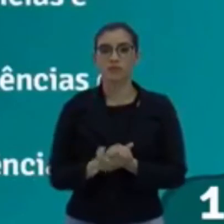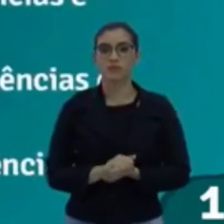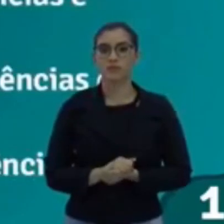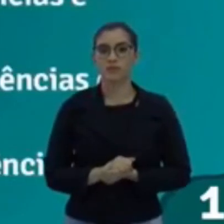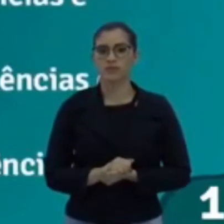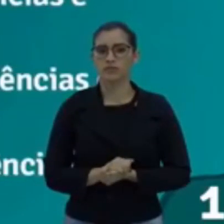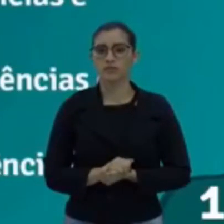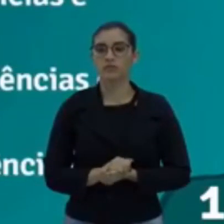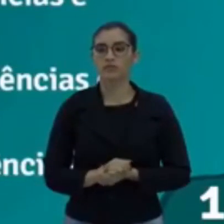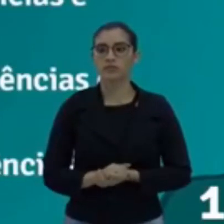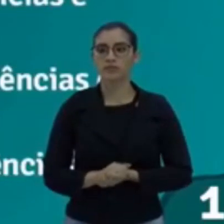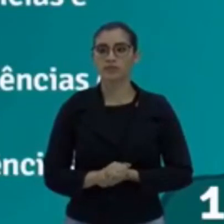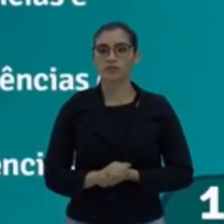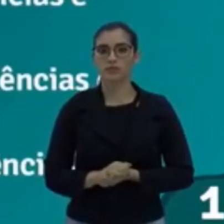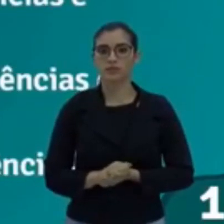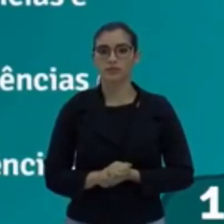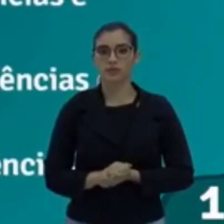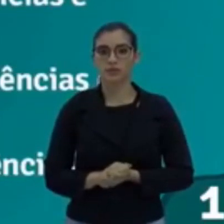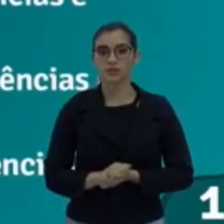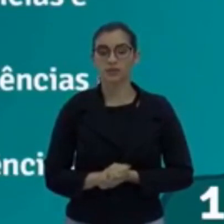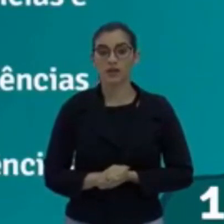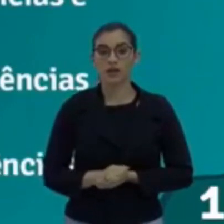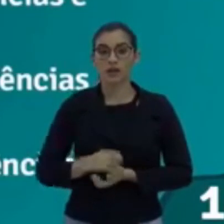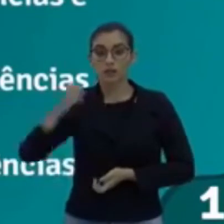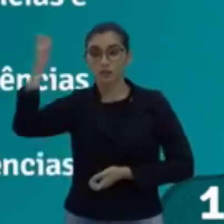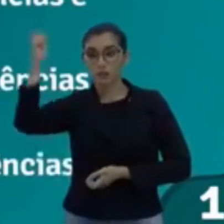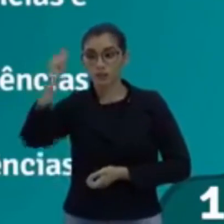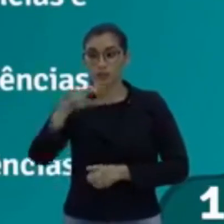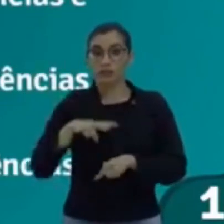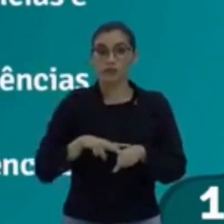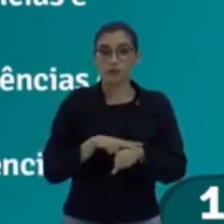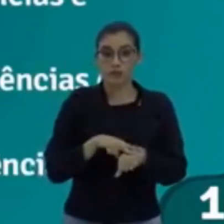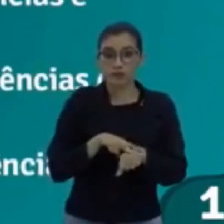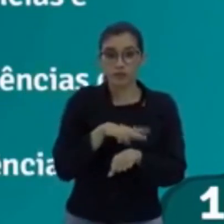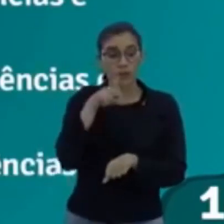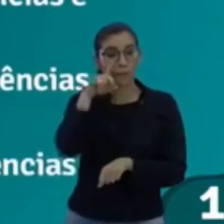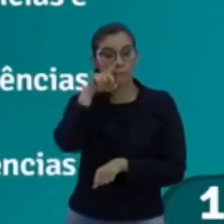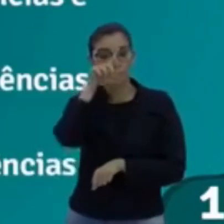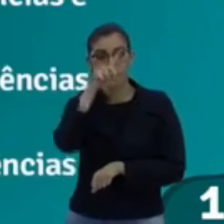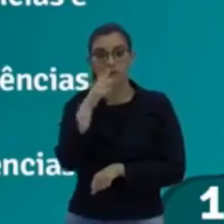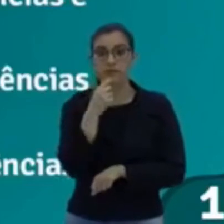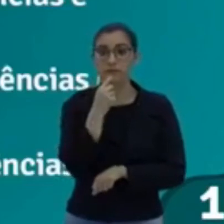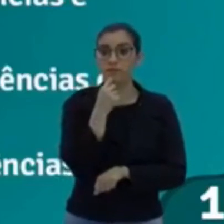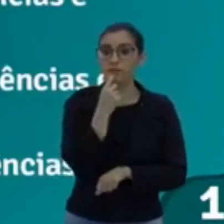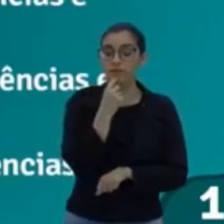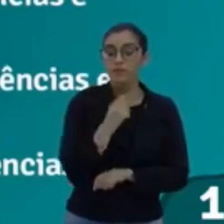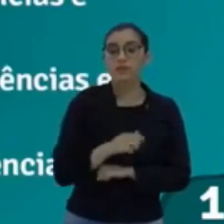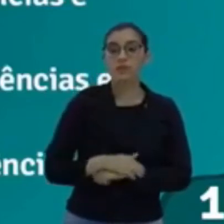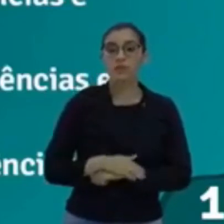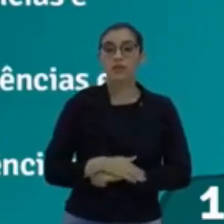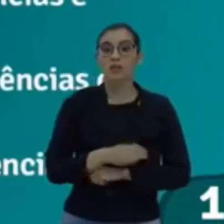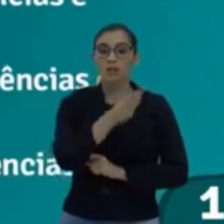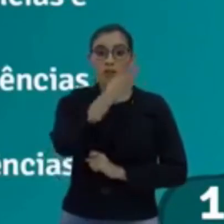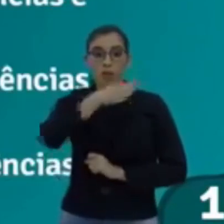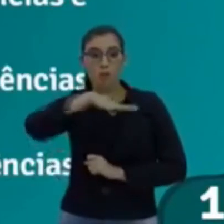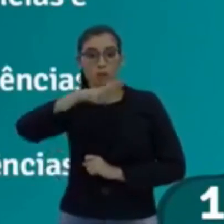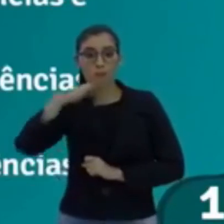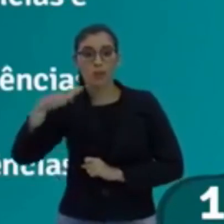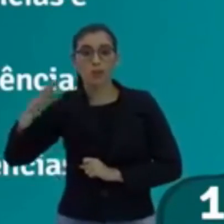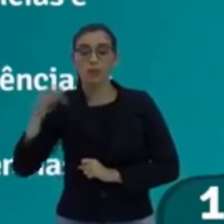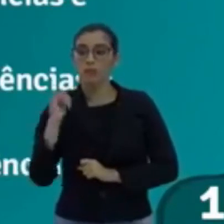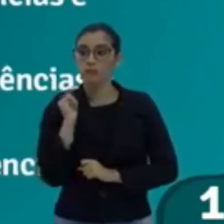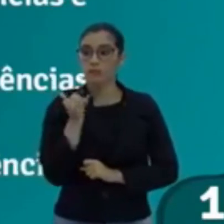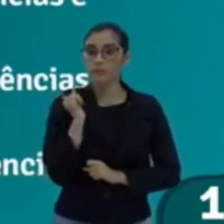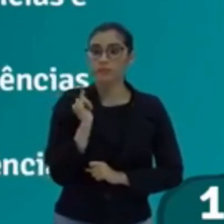Vamos lá. As luzes verde, amarelo e vermelho são consideradas ondas eletromagnéticas que no vácuo...